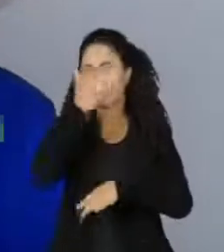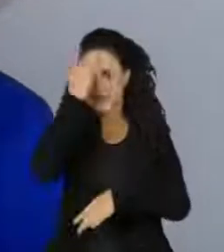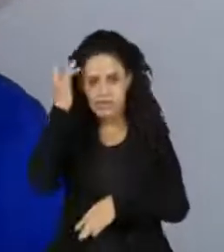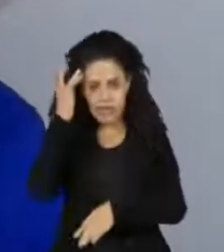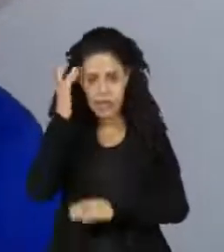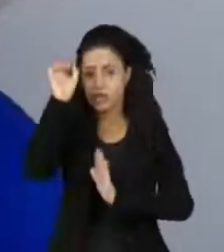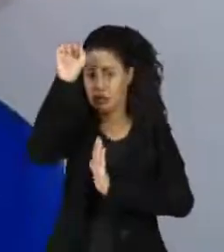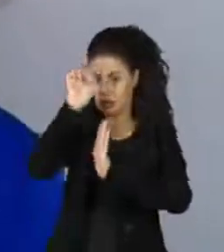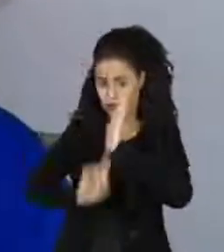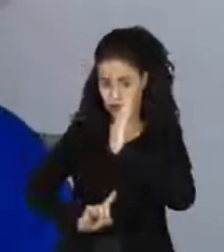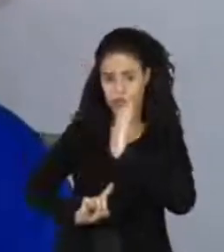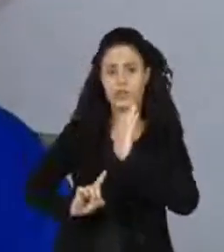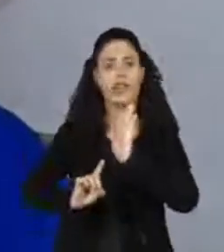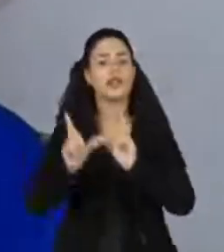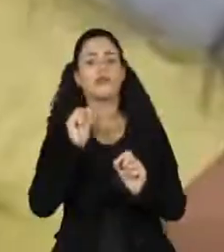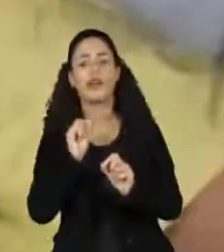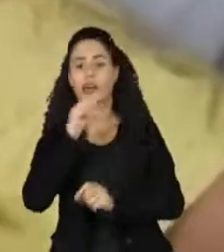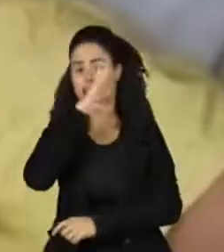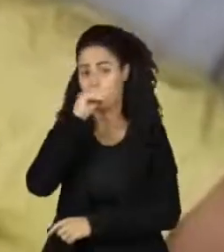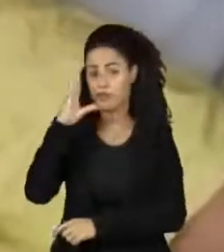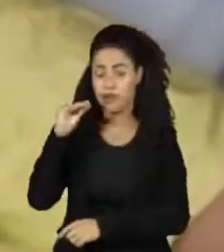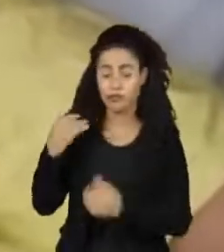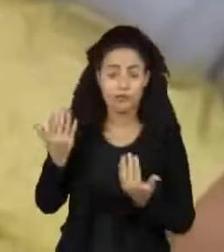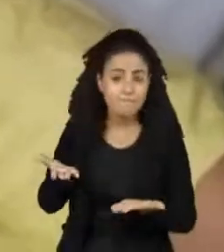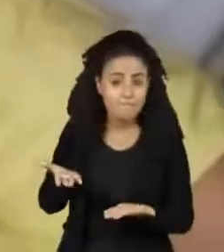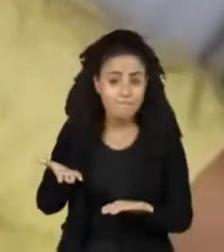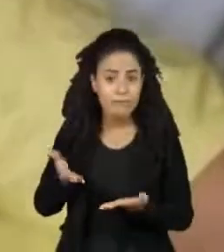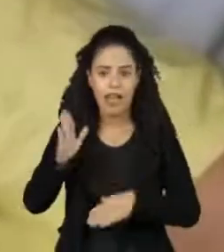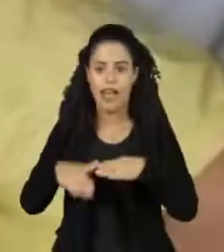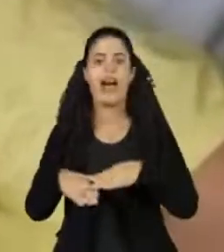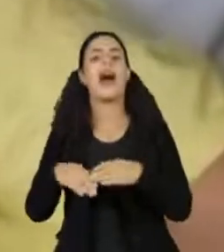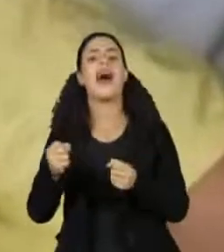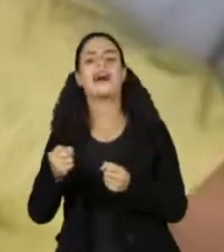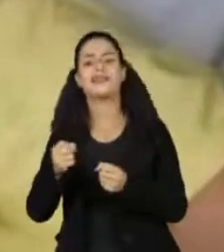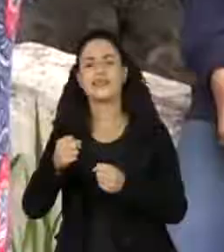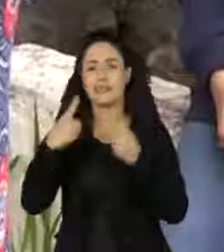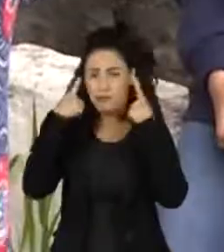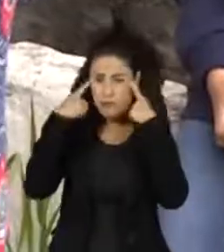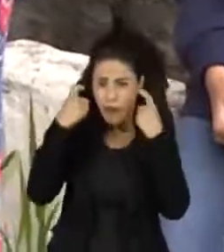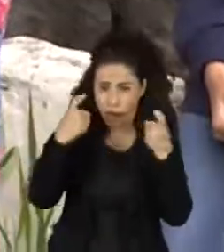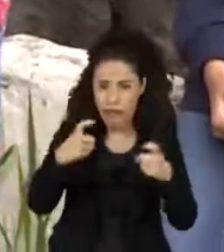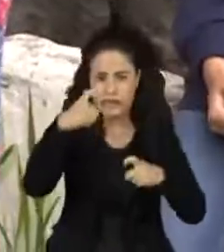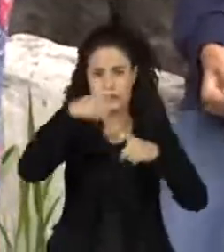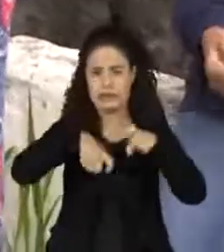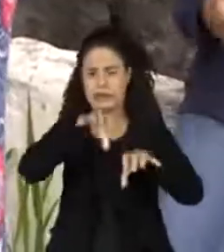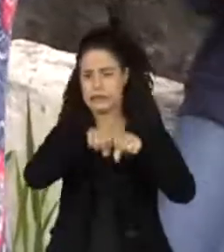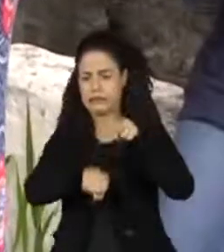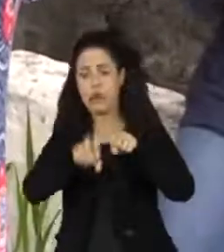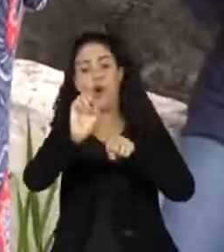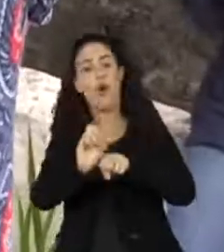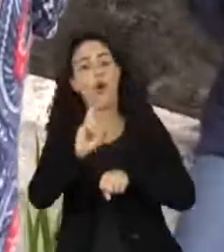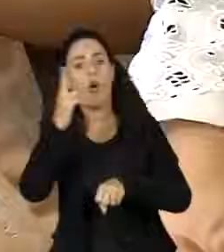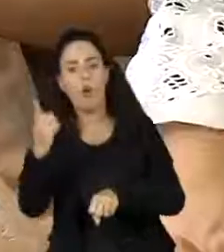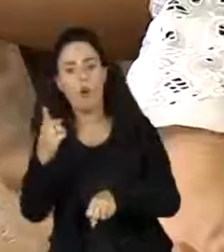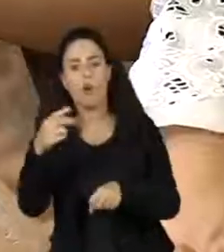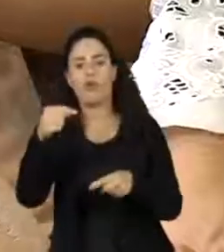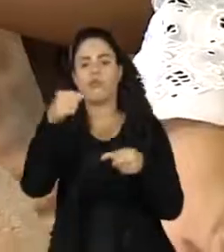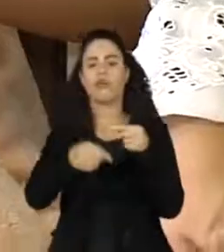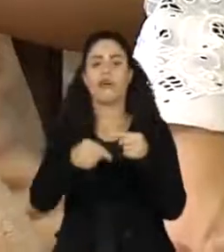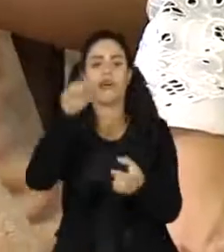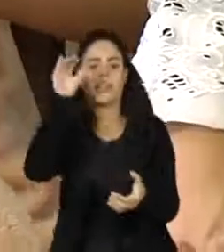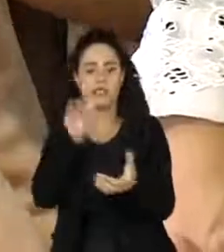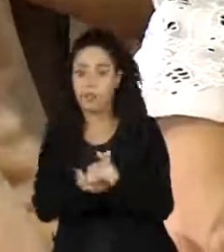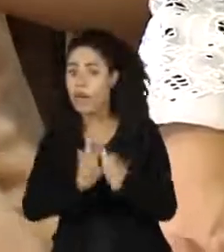de direitos para adolescentes. Por não prevenir violência sexual, por não impedir casamento e